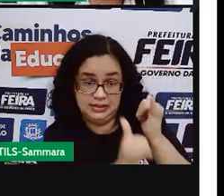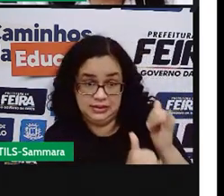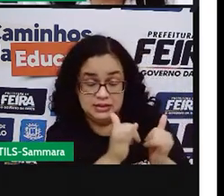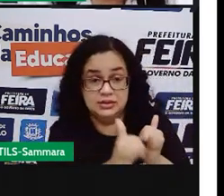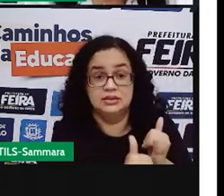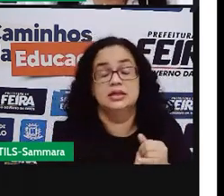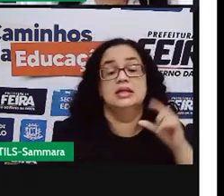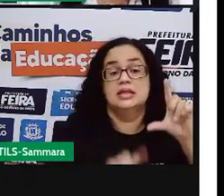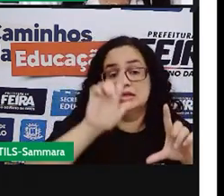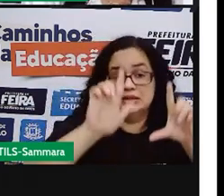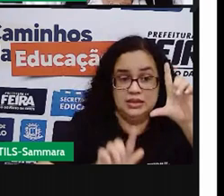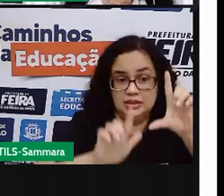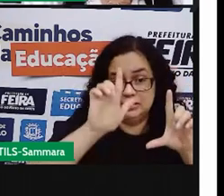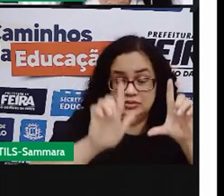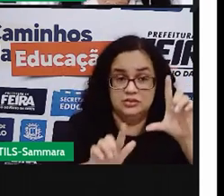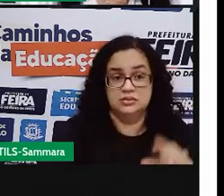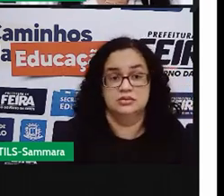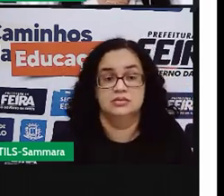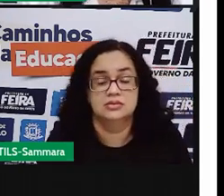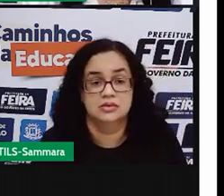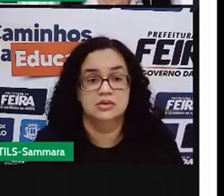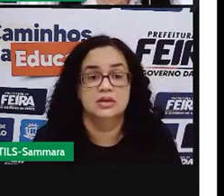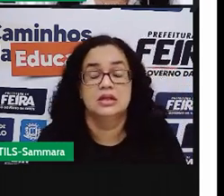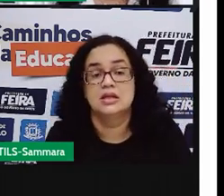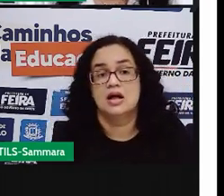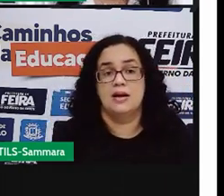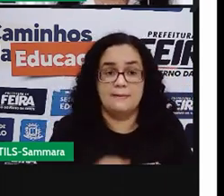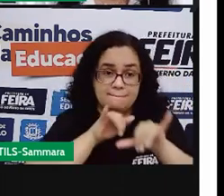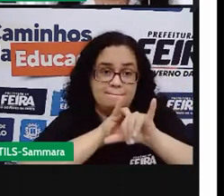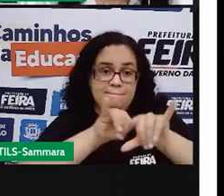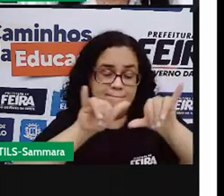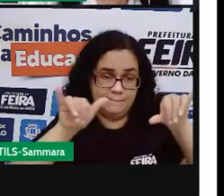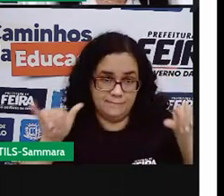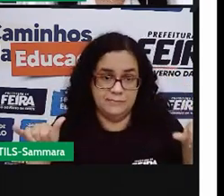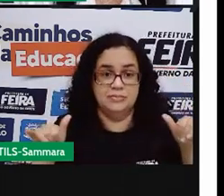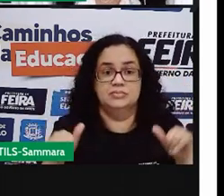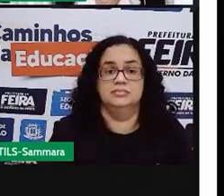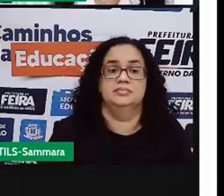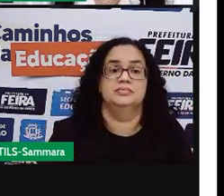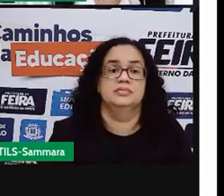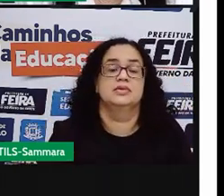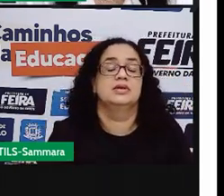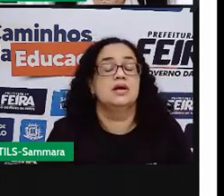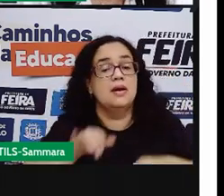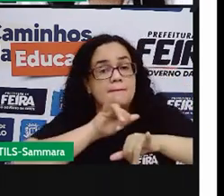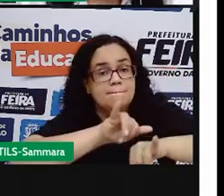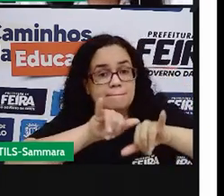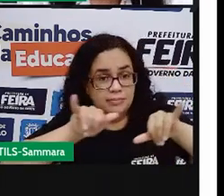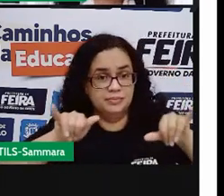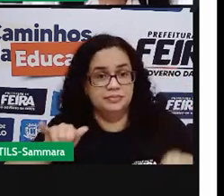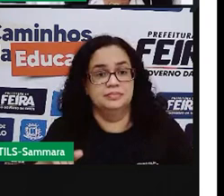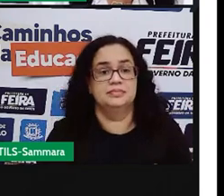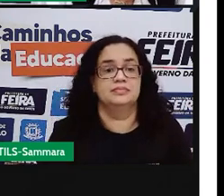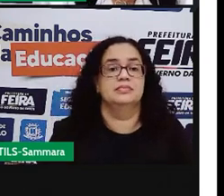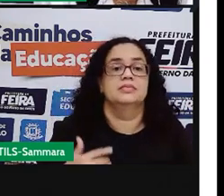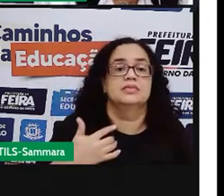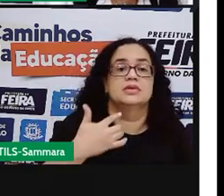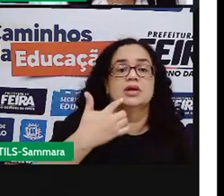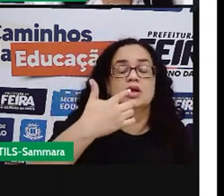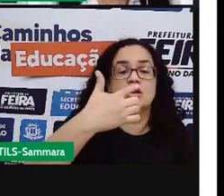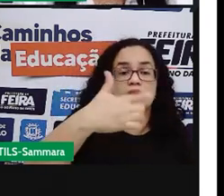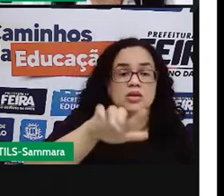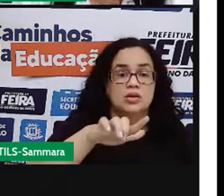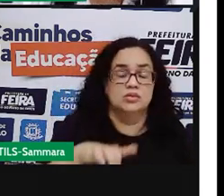na TV. A publicidade utilizando o autorretrato propagando uma outra